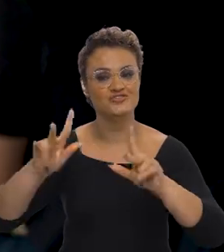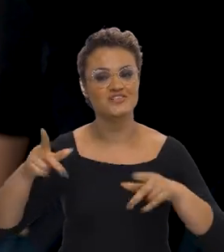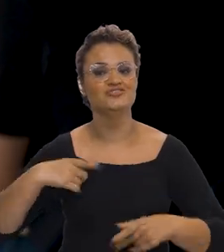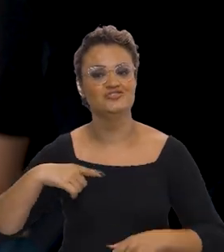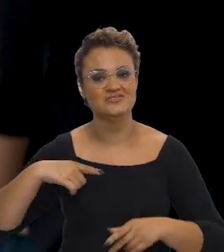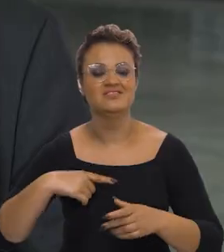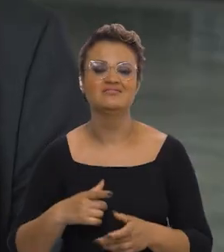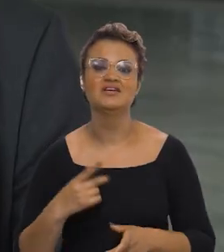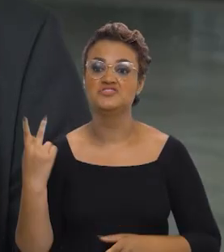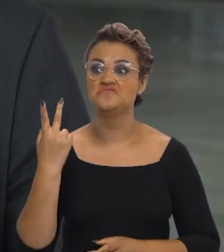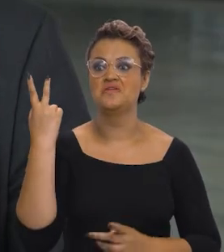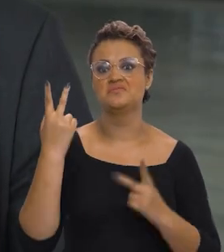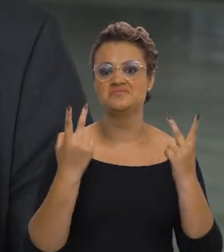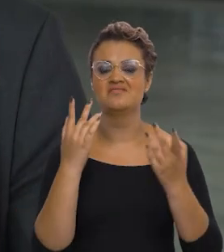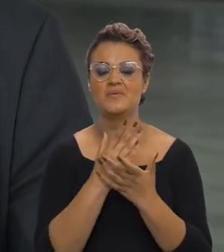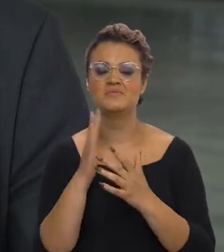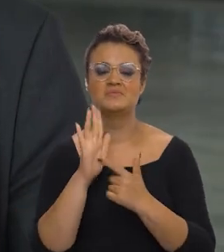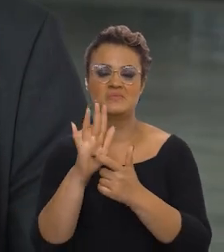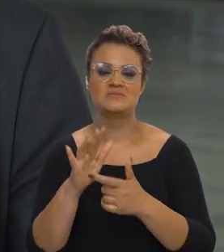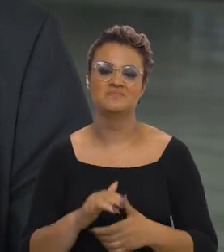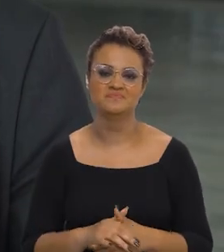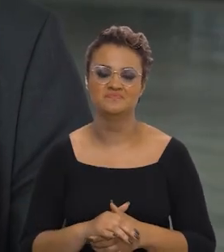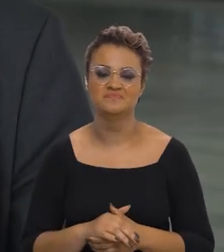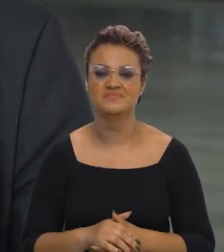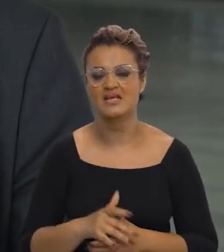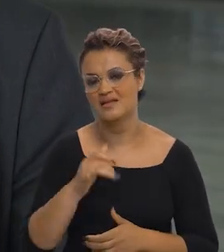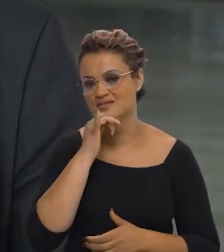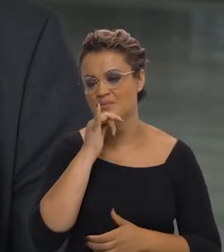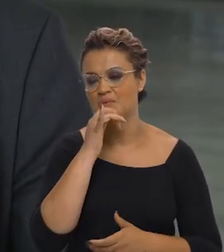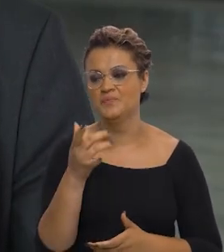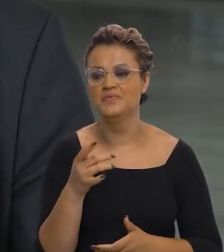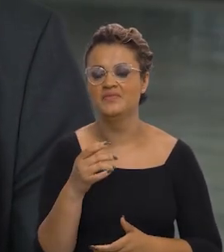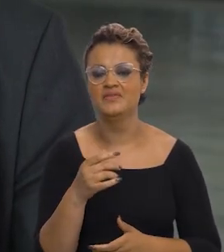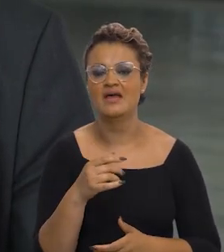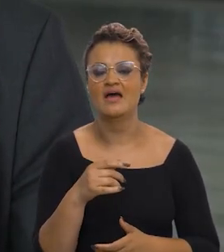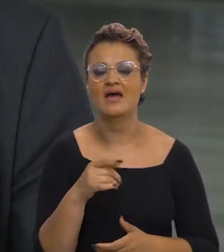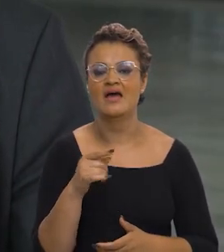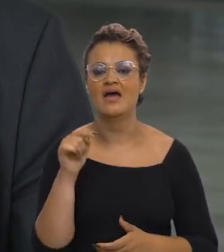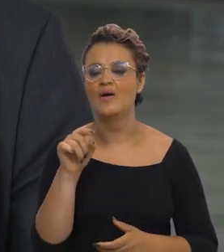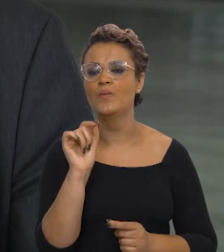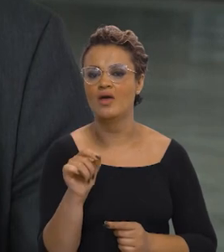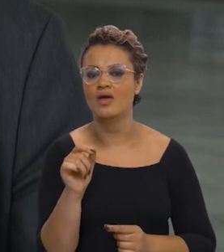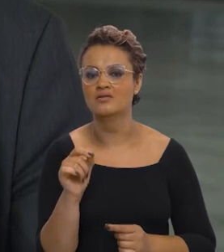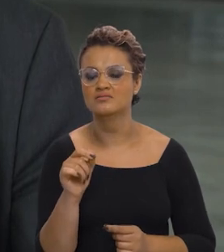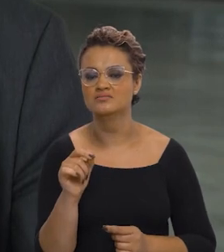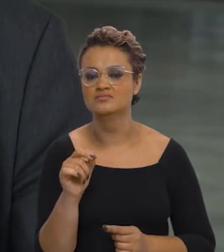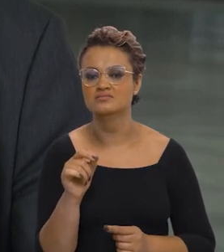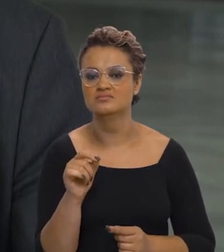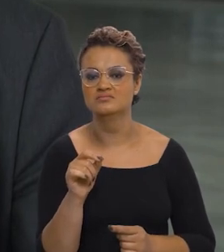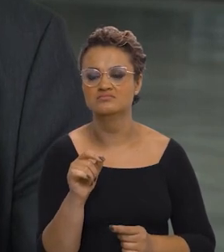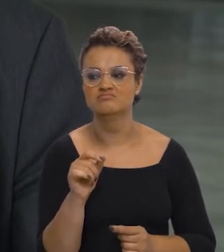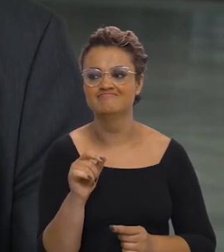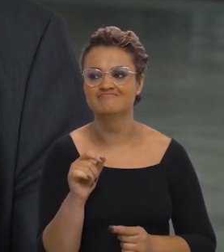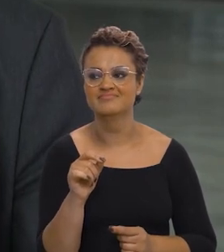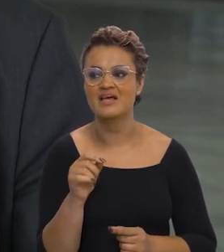né? Que a gente pode ressaltar algumas delas, né? Ele não é só uma reedição, né? É